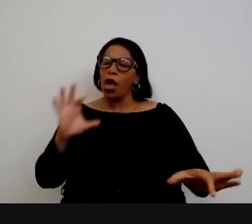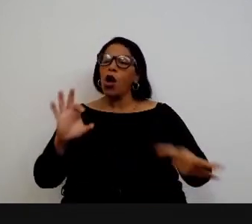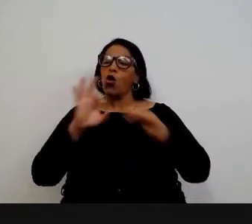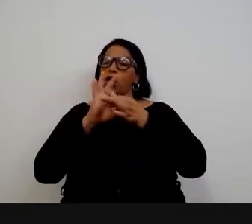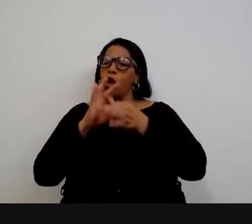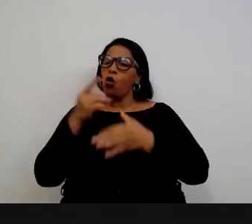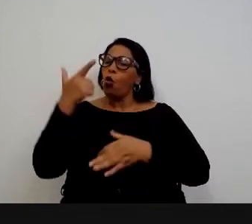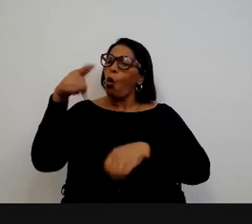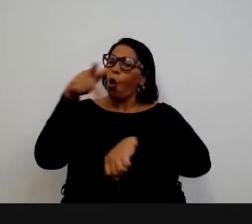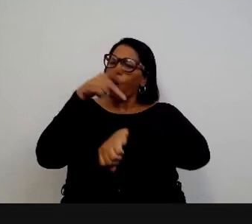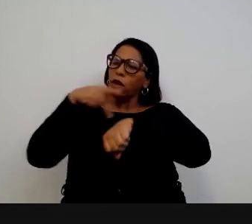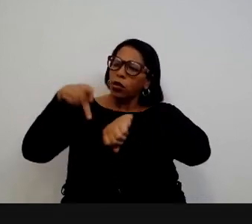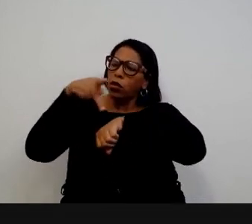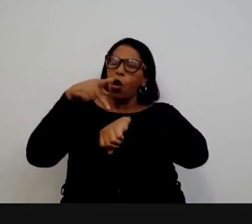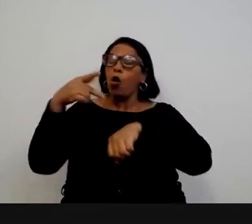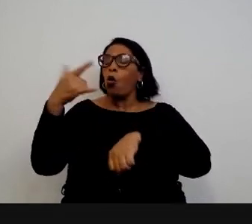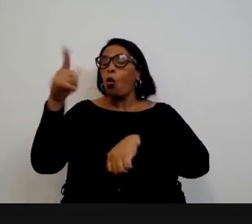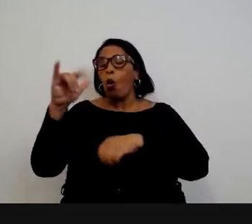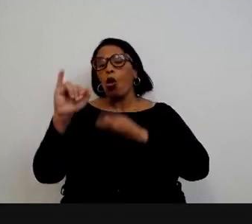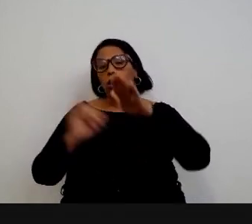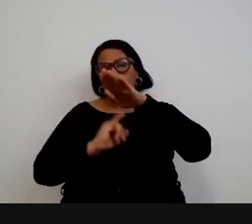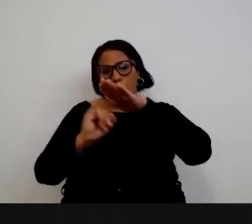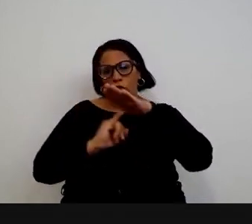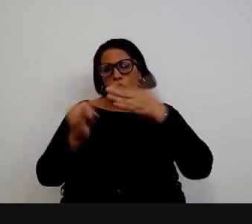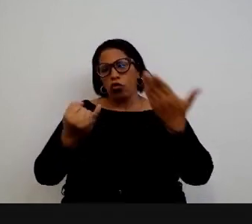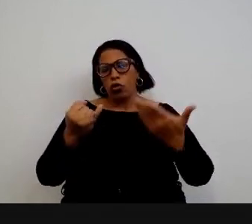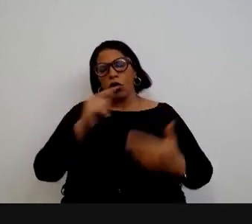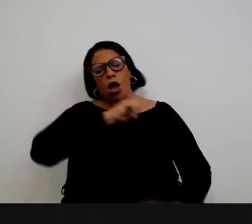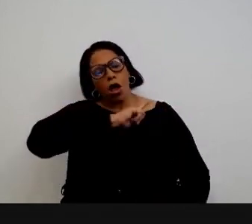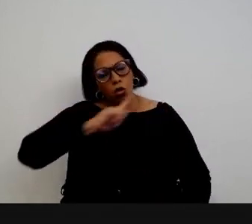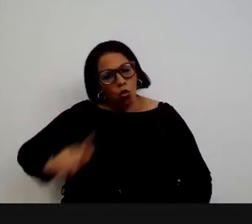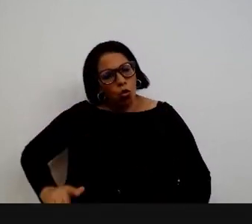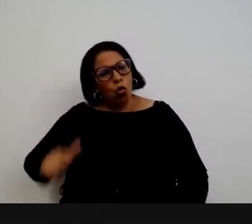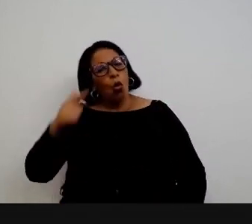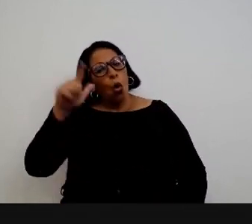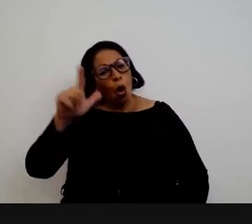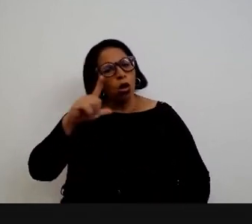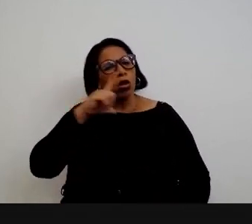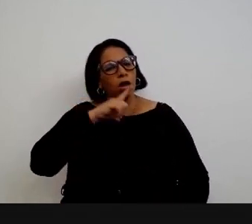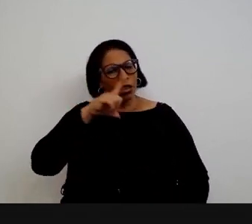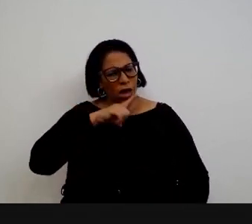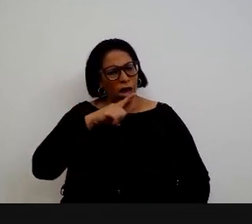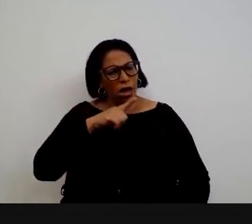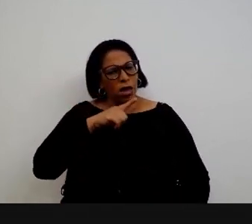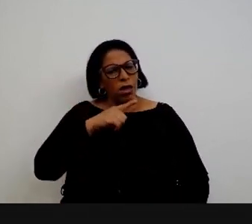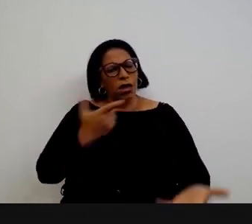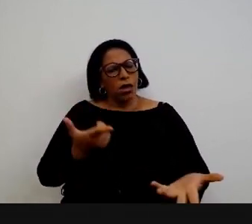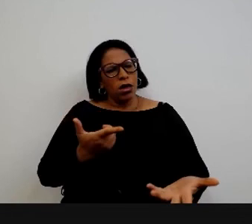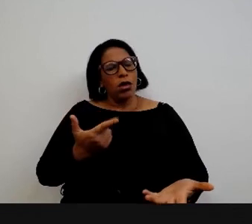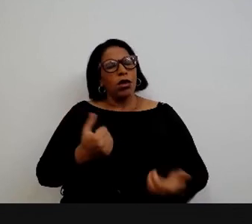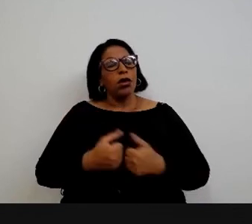com outros órgãos para dar andamento aos projetos de inovação são duas em uma